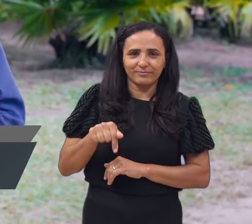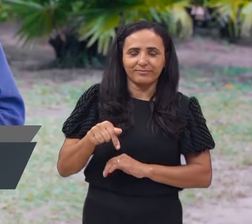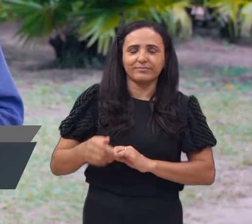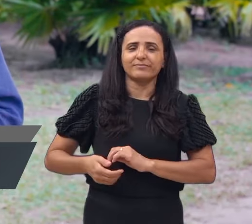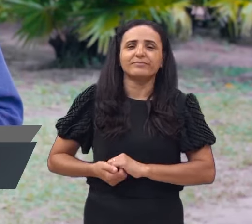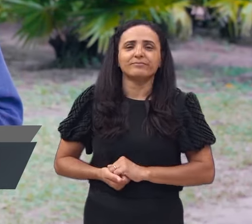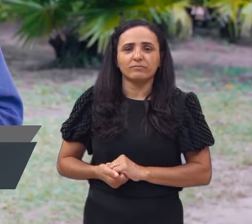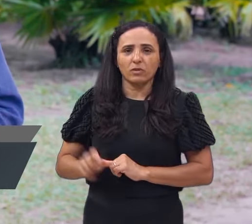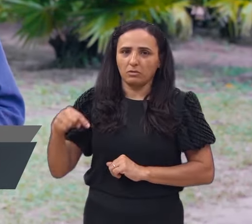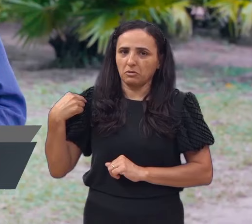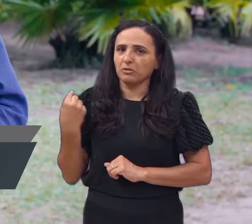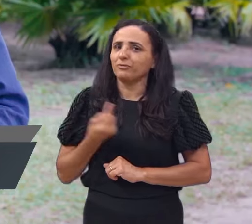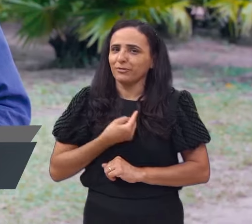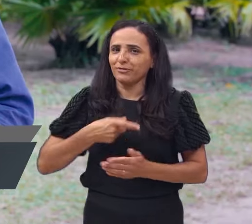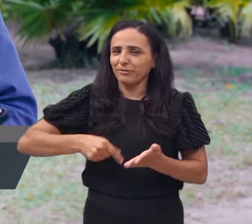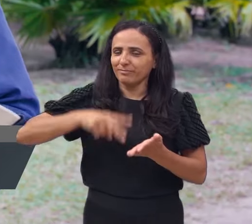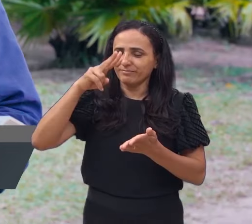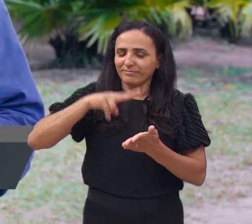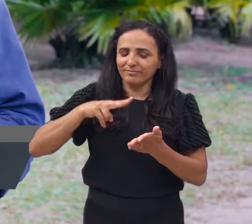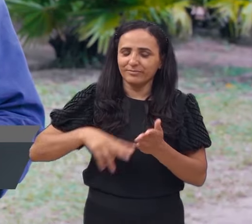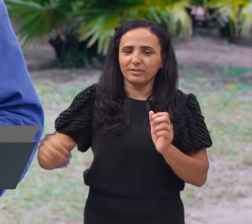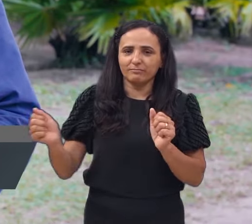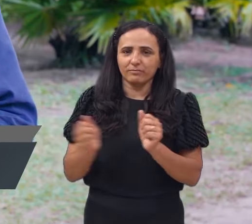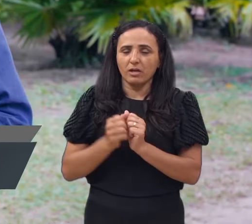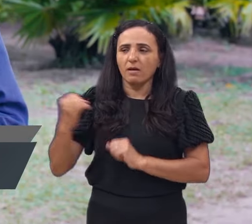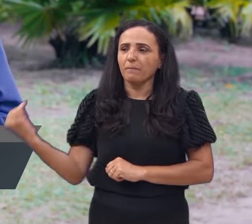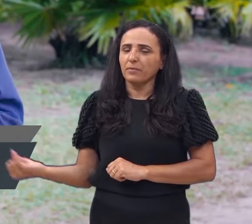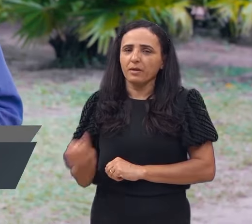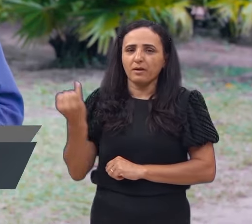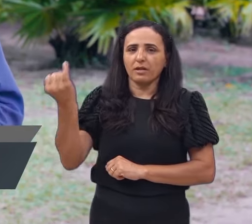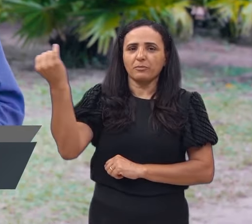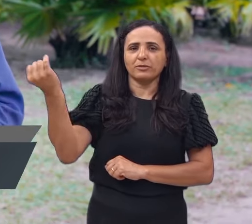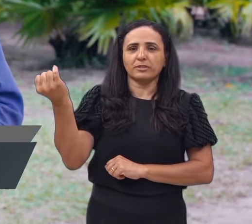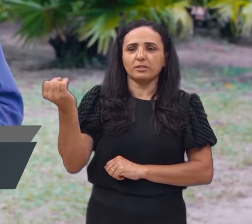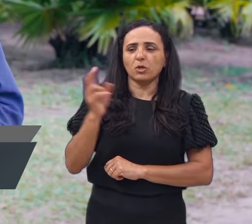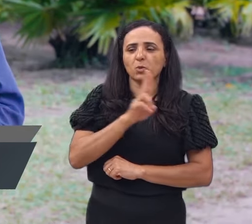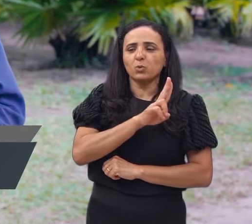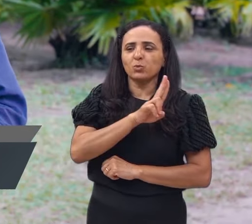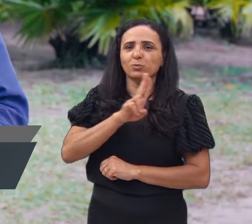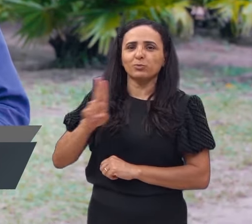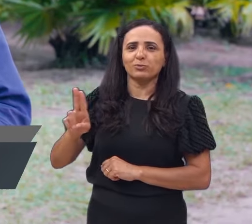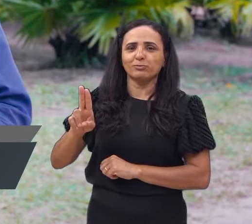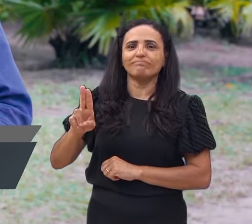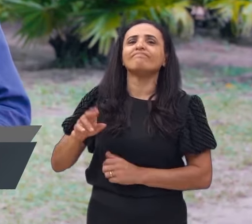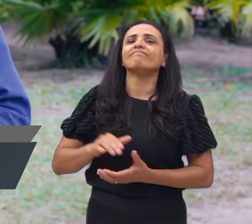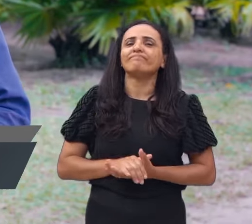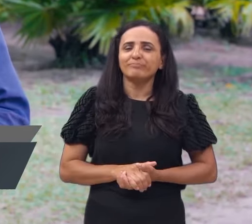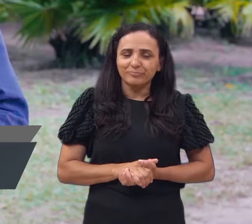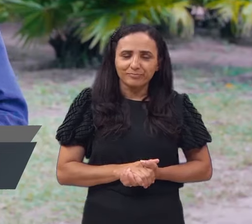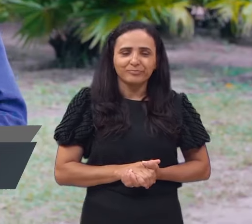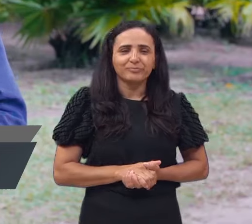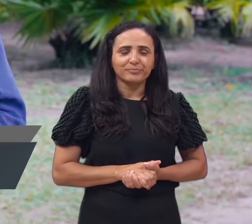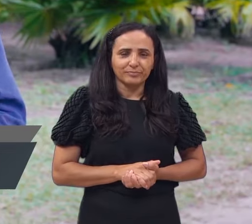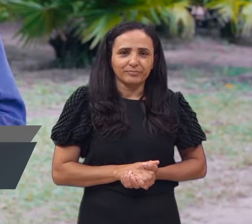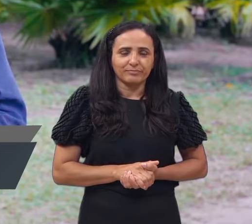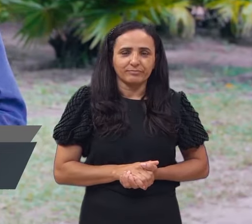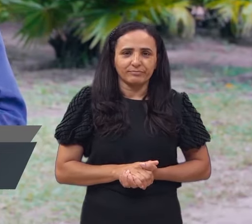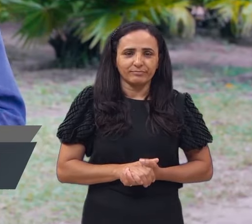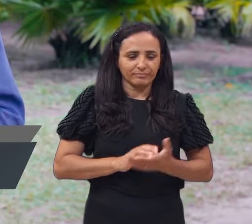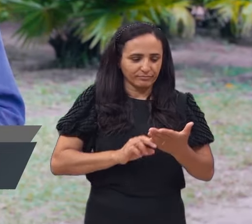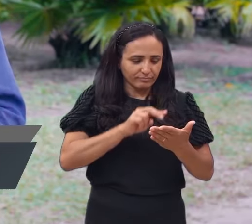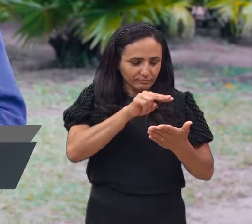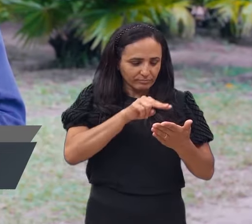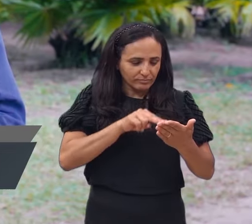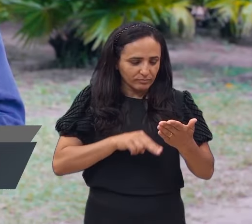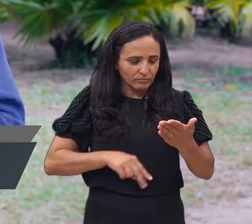nesta reflexão, que eu gostaria de falar sobre a importância do nome. Capítulo 2, verso 17, nos